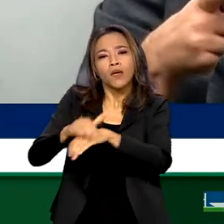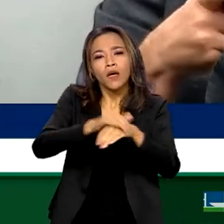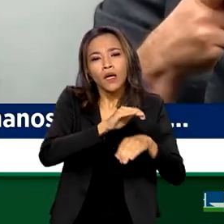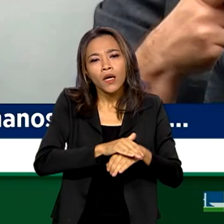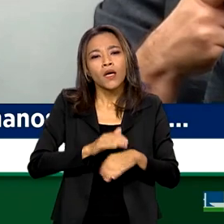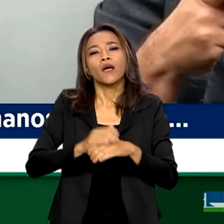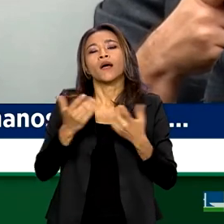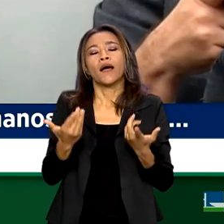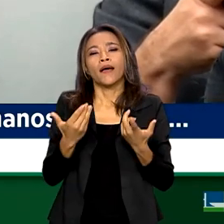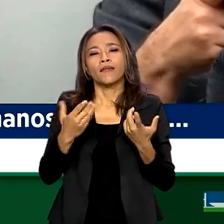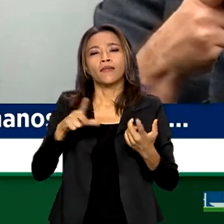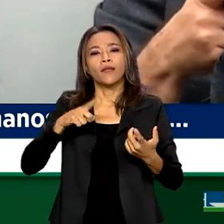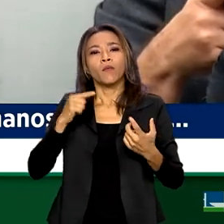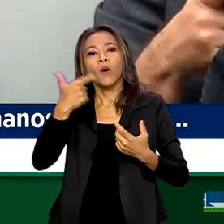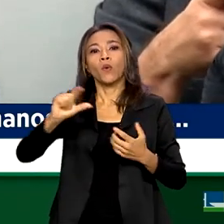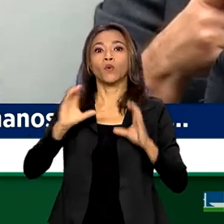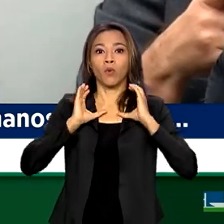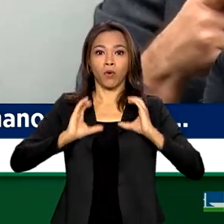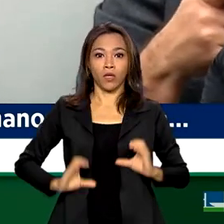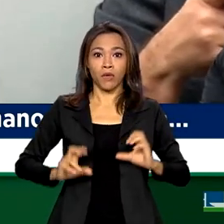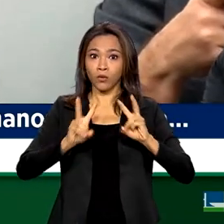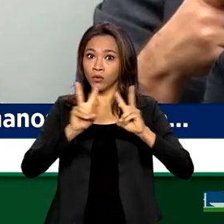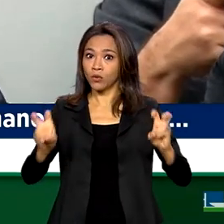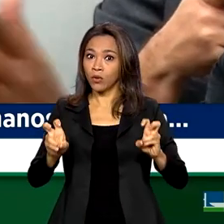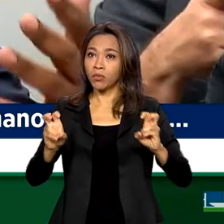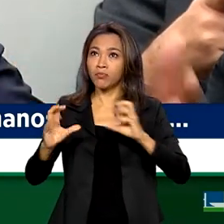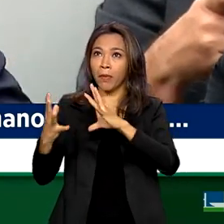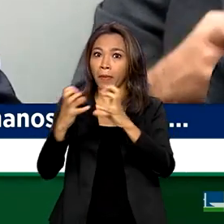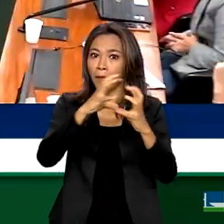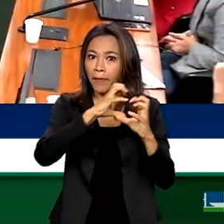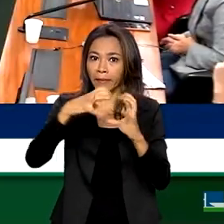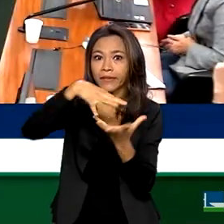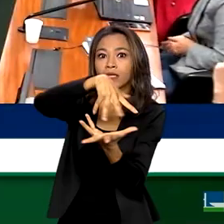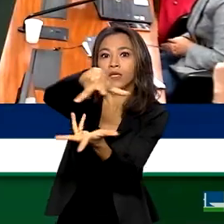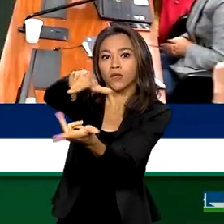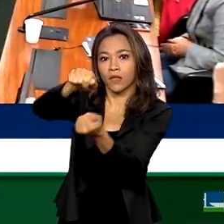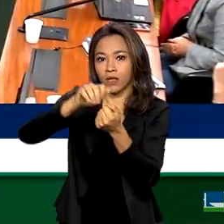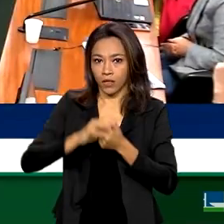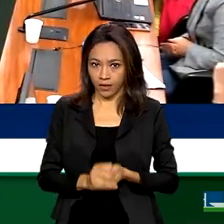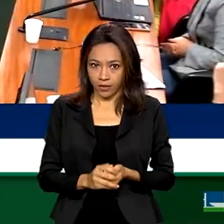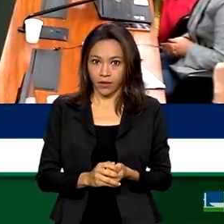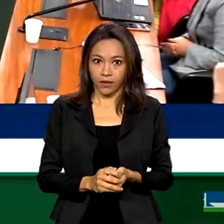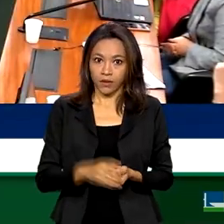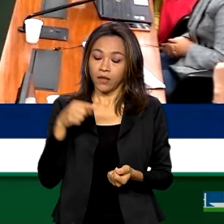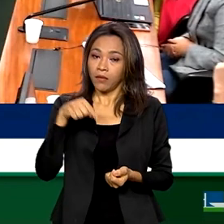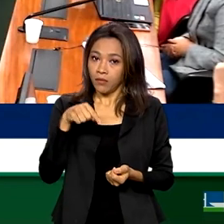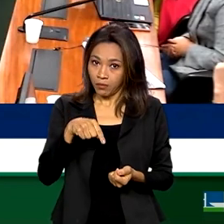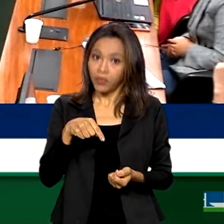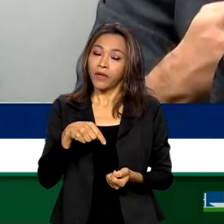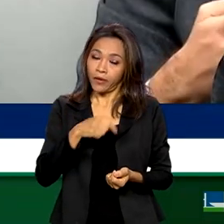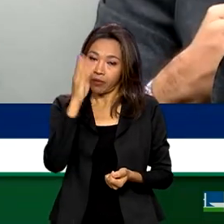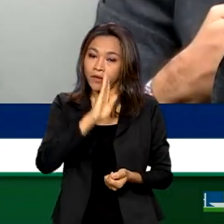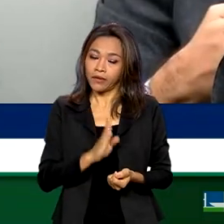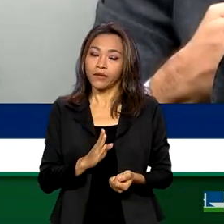internacionais, sem abrir mão da nossa soberania. O Brasil viola direitos humanos, sim.